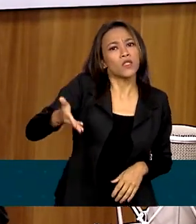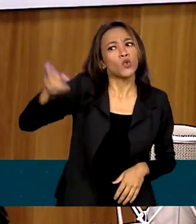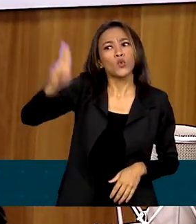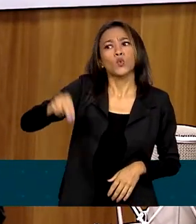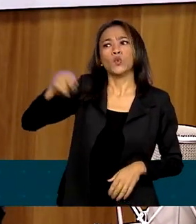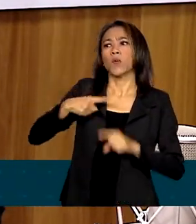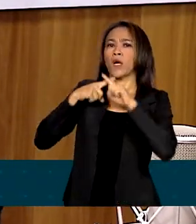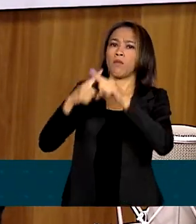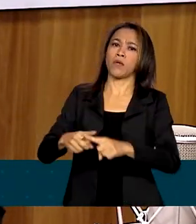nunca mais aconteçam no Brasil.